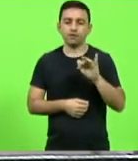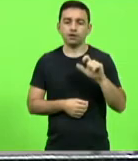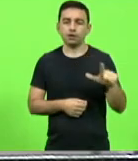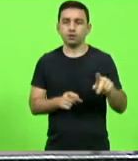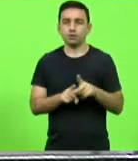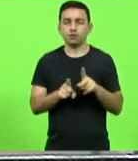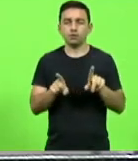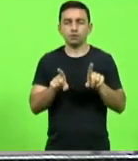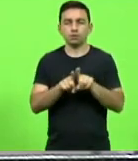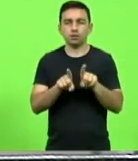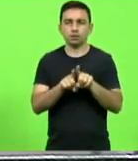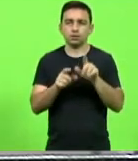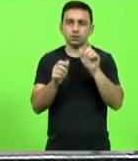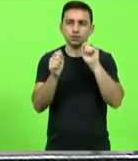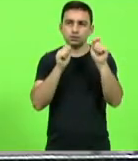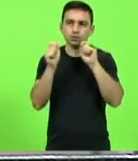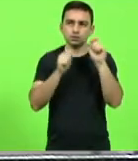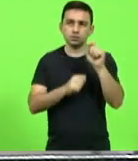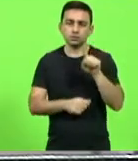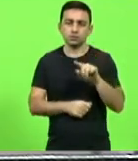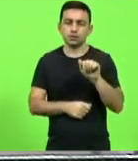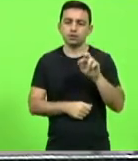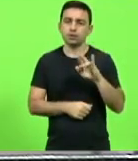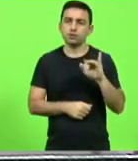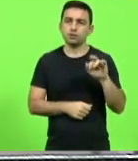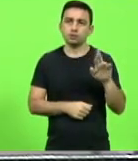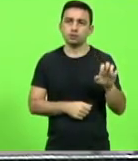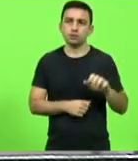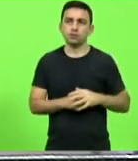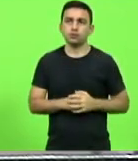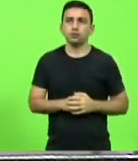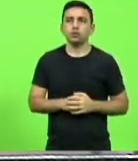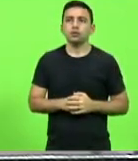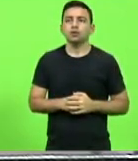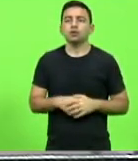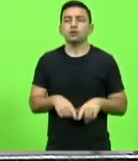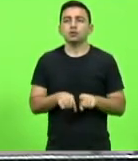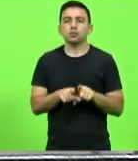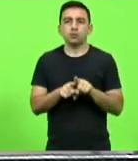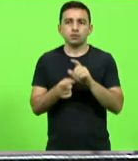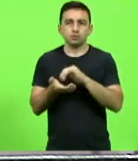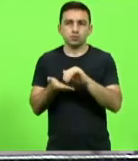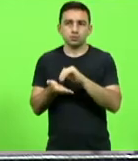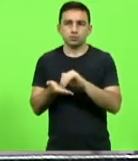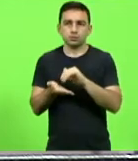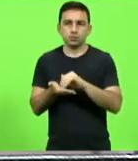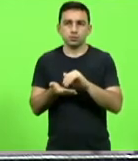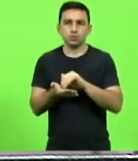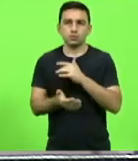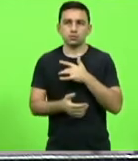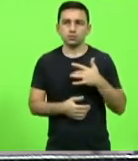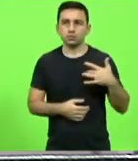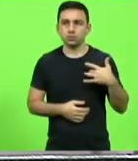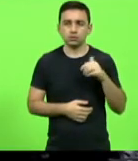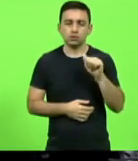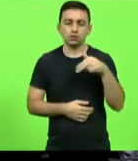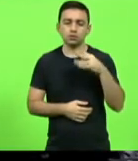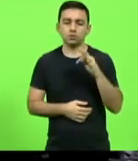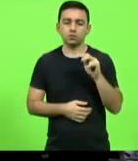Zaire e também o secretário da saúde Antony